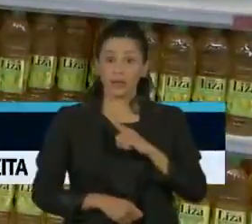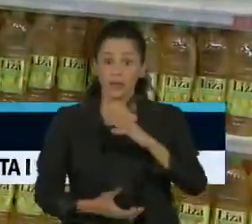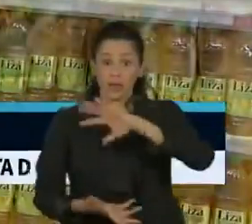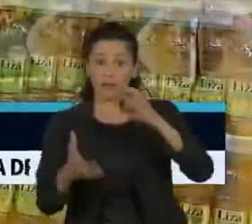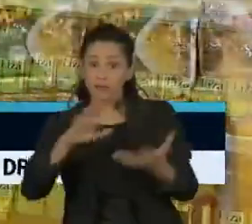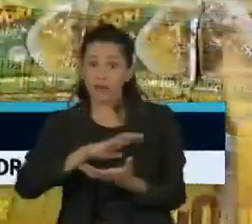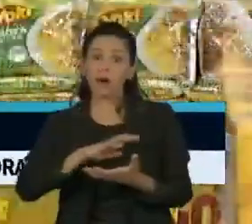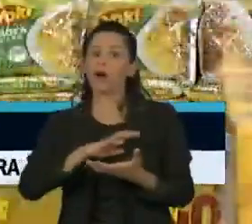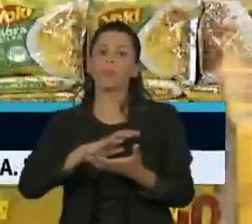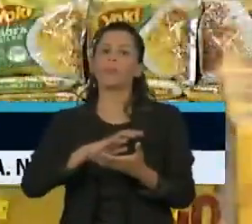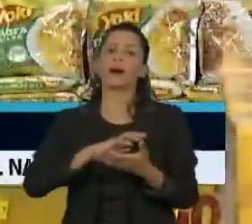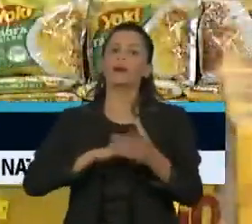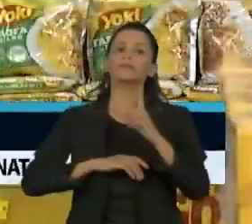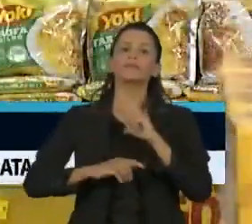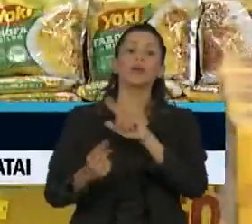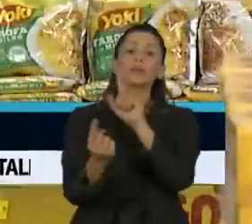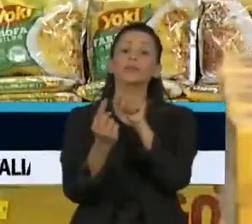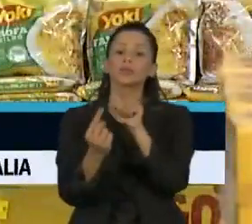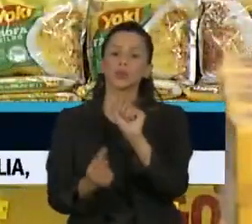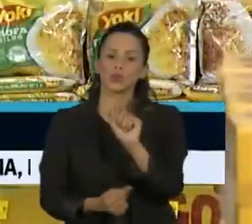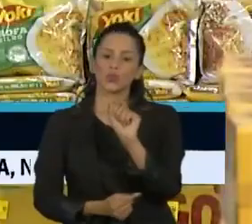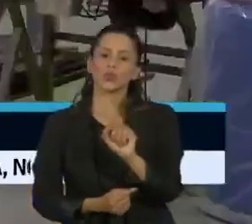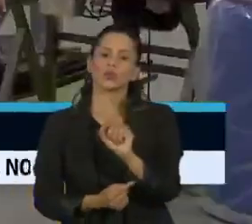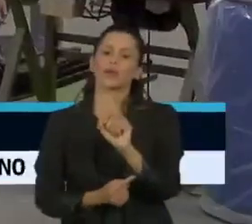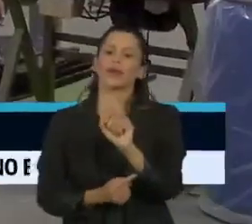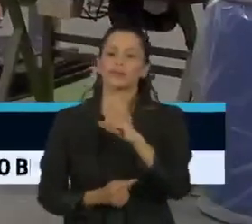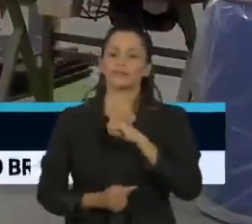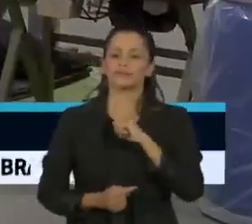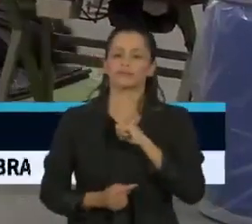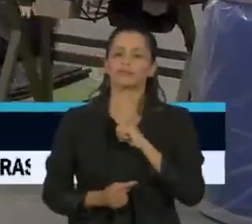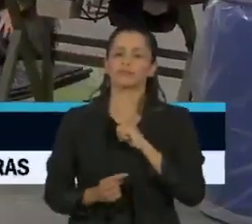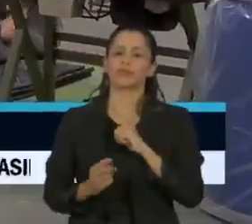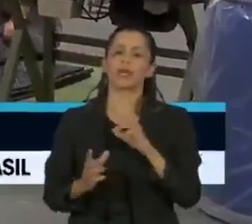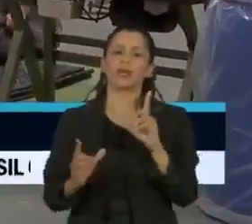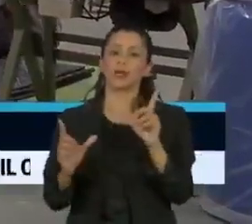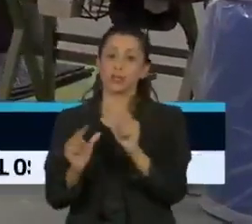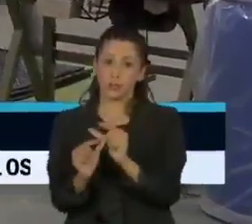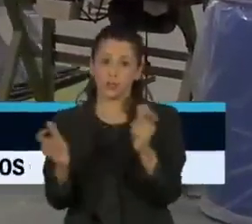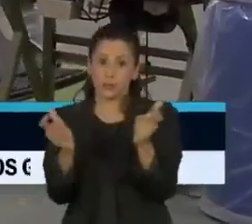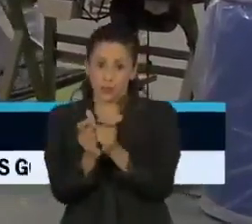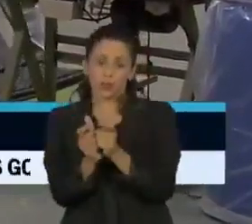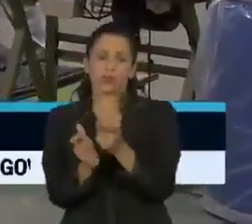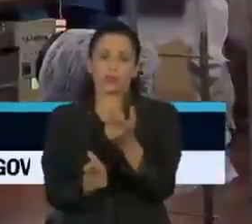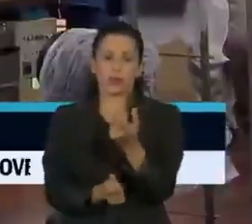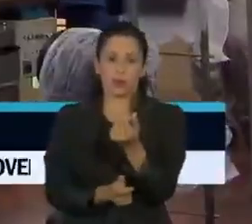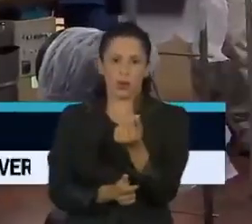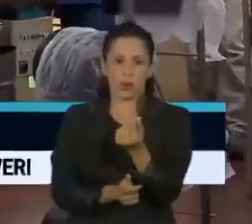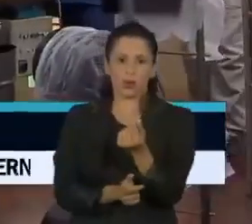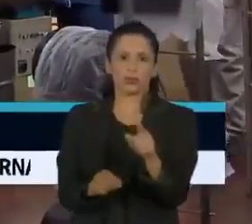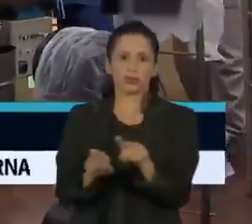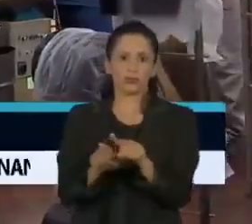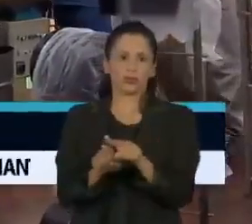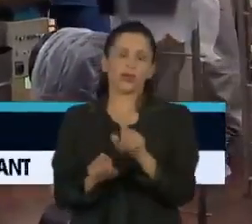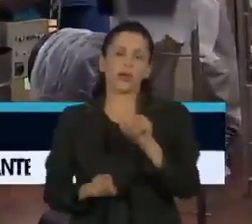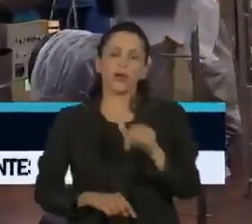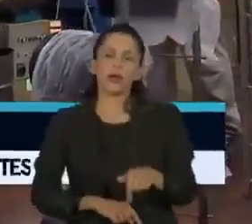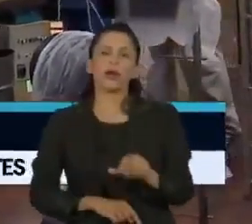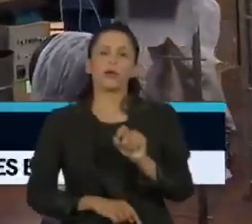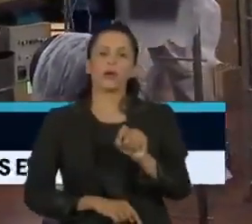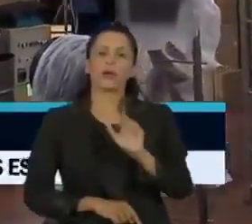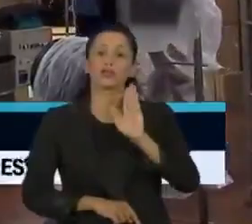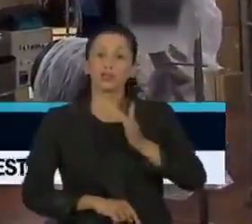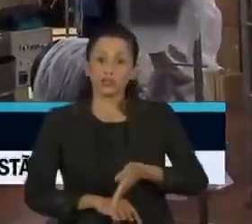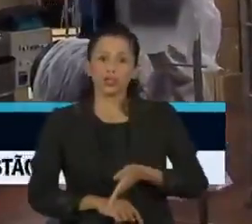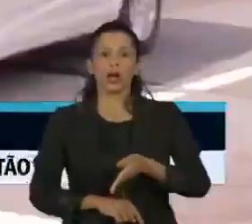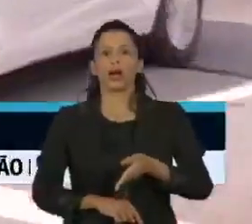20% em renúncias fiscais do ICMS, a principal fonte de receita do Estado. A tesourada deve garantir aumento